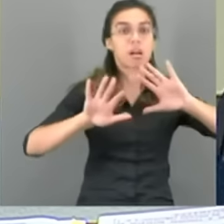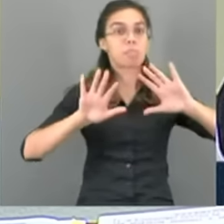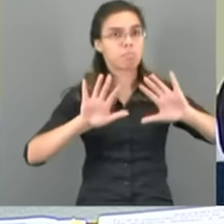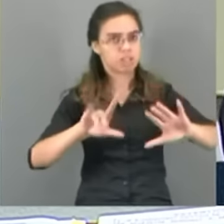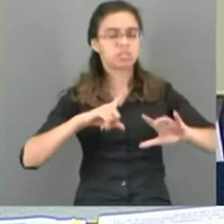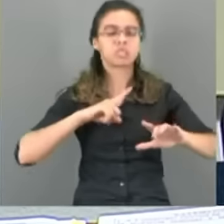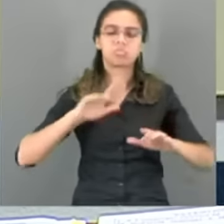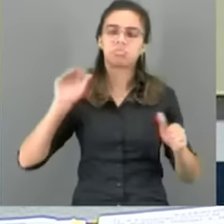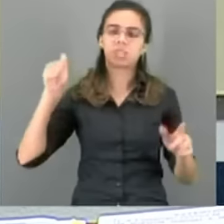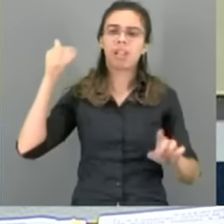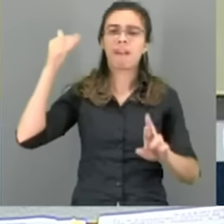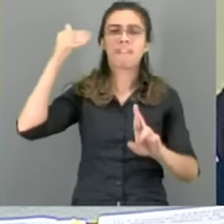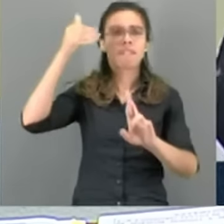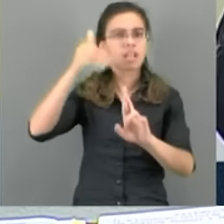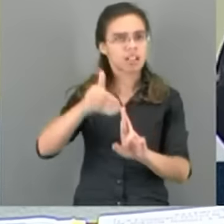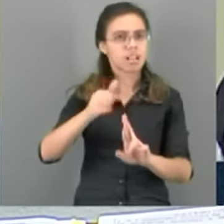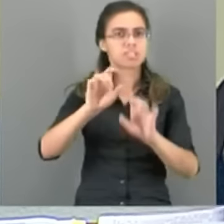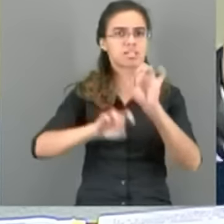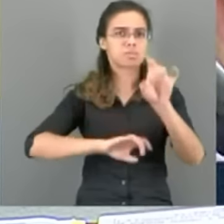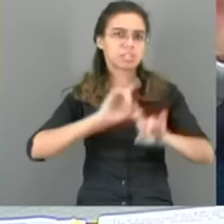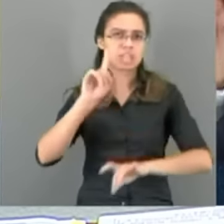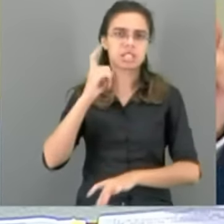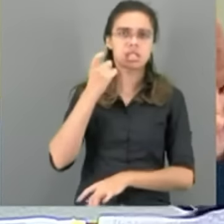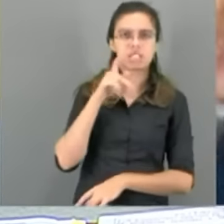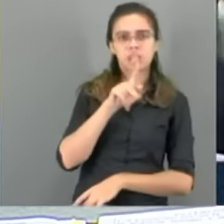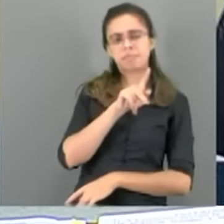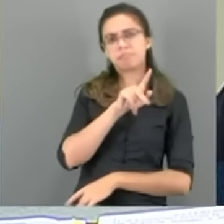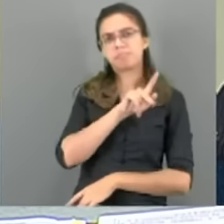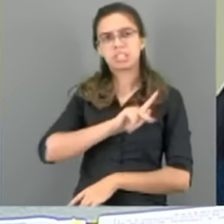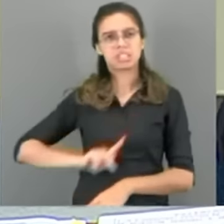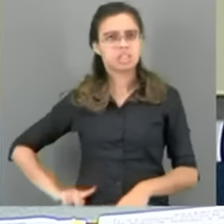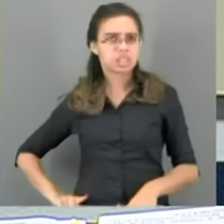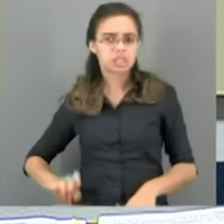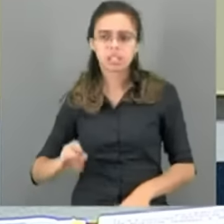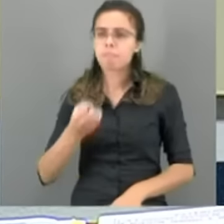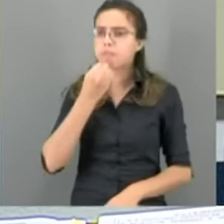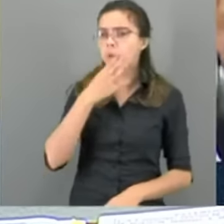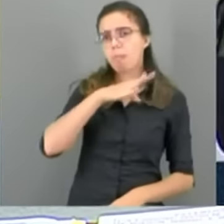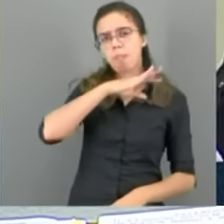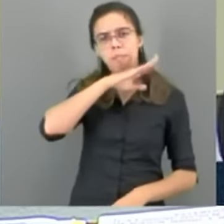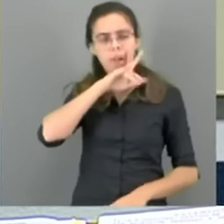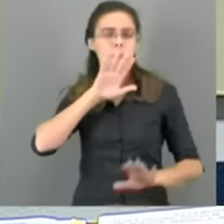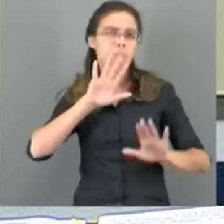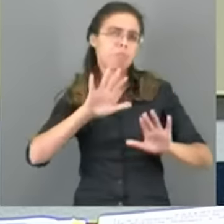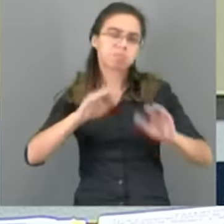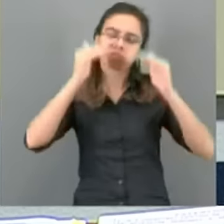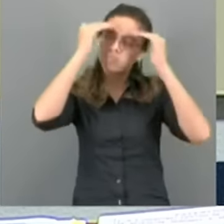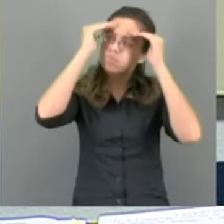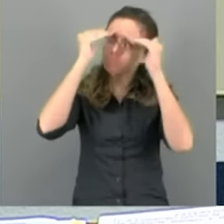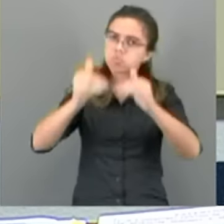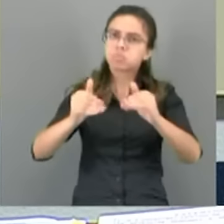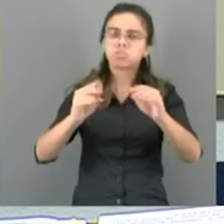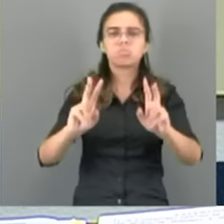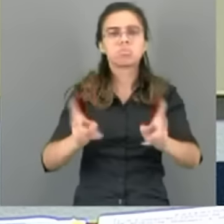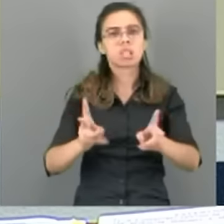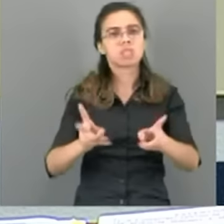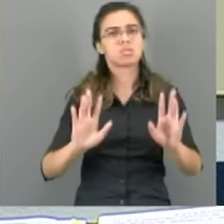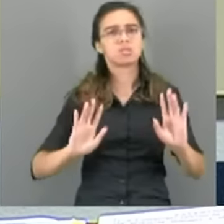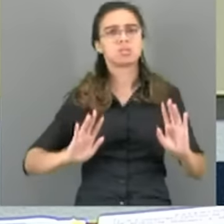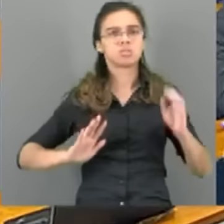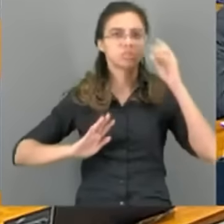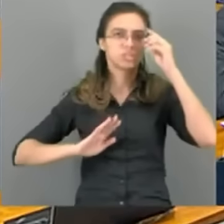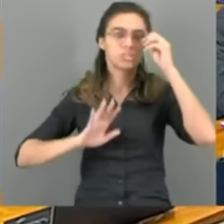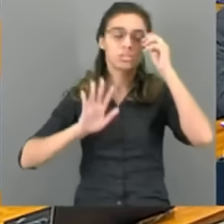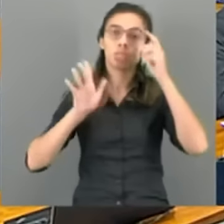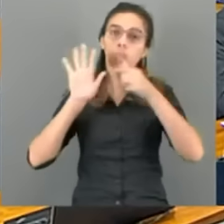-presidentes, independente de quem que seja, se foi um bom ou um mau presidente, eles têm esse respeito. E a Suprema Corte está demonstrando isso